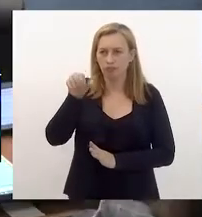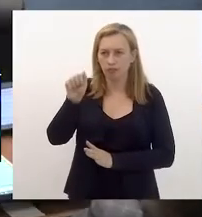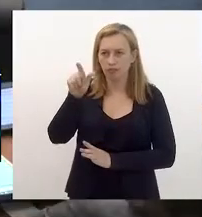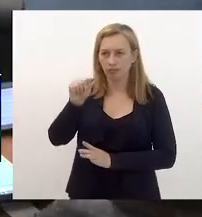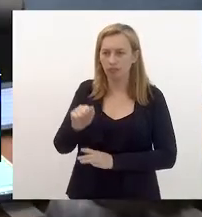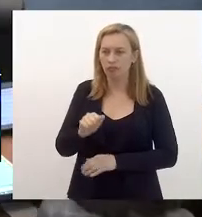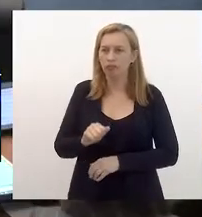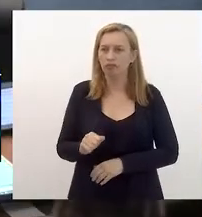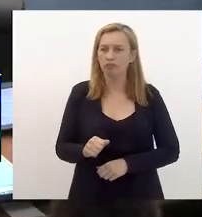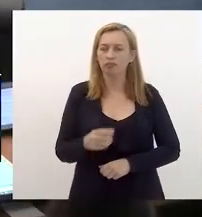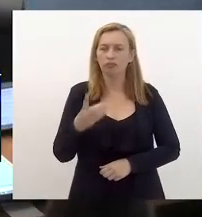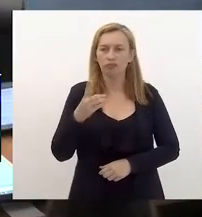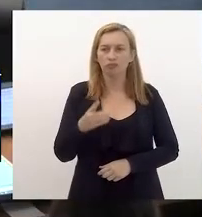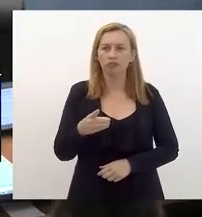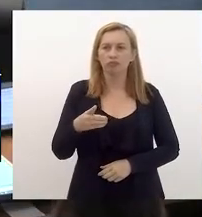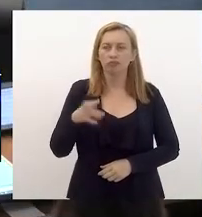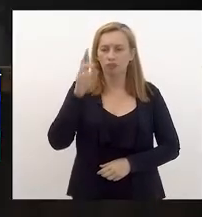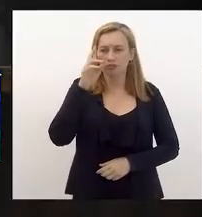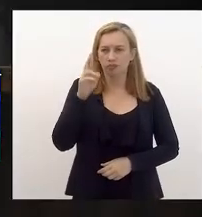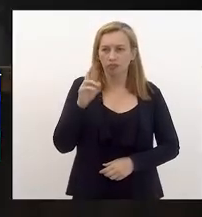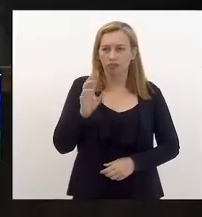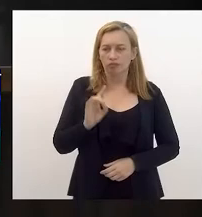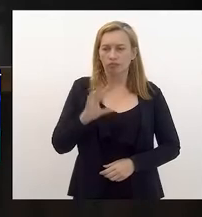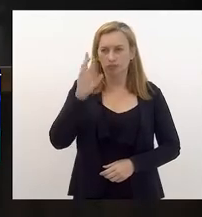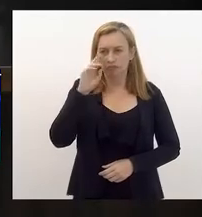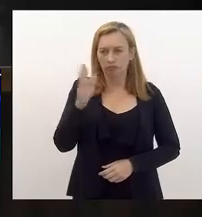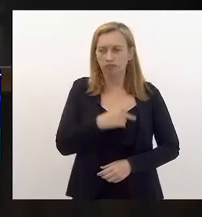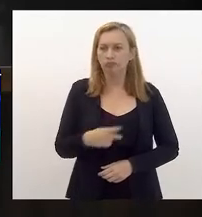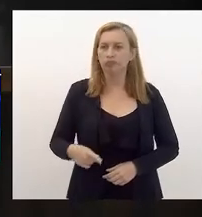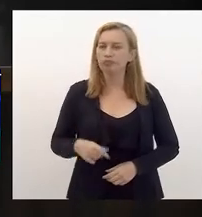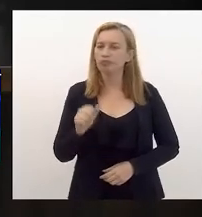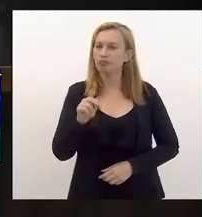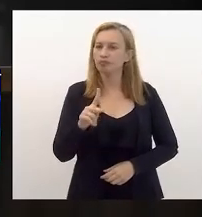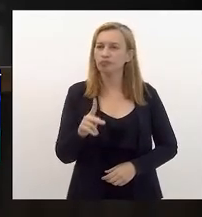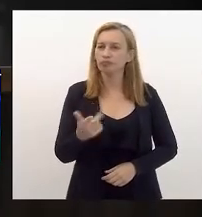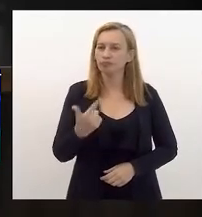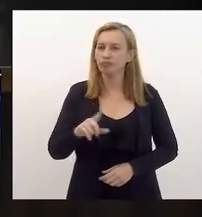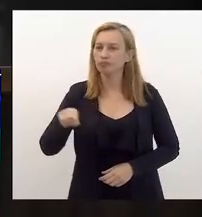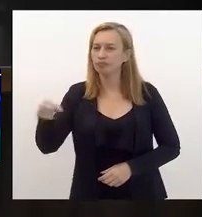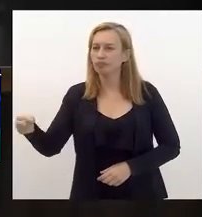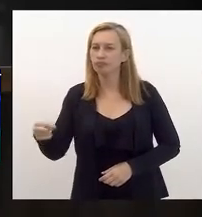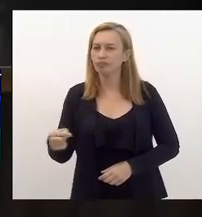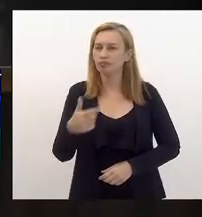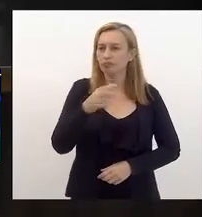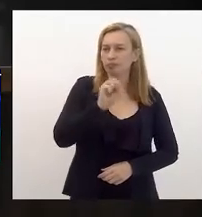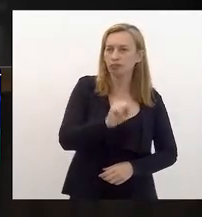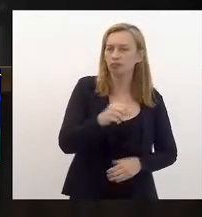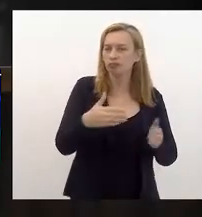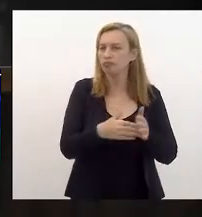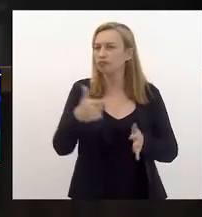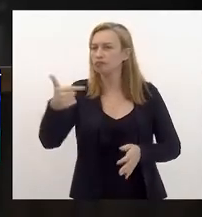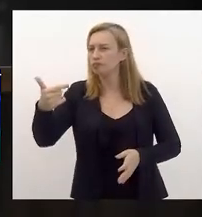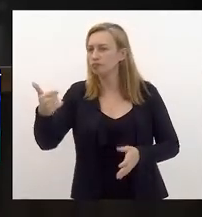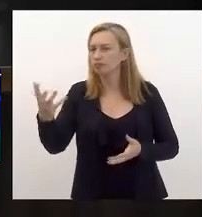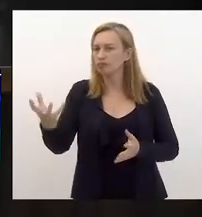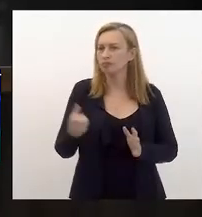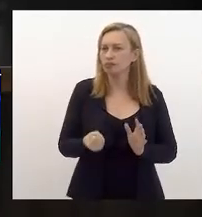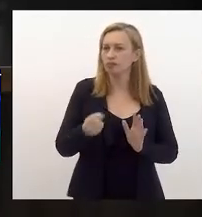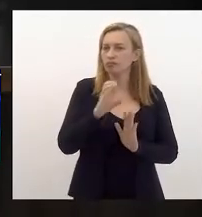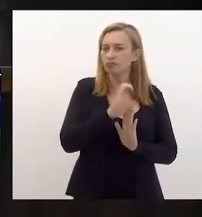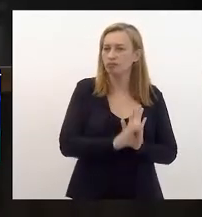É isso, presidente. Ok. Então, mais uma vez, entre 8 e 12, para recebimento